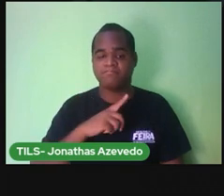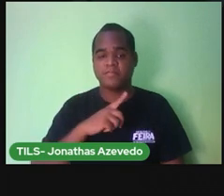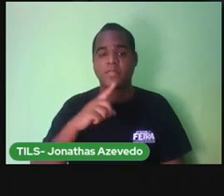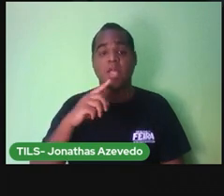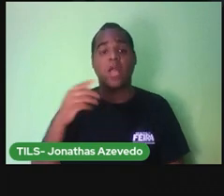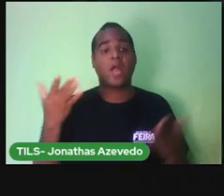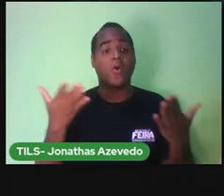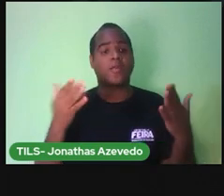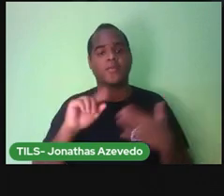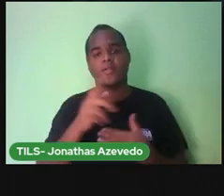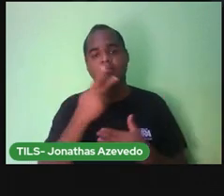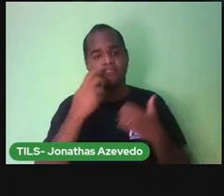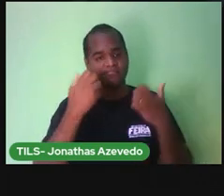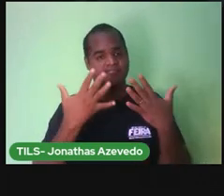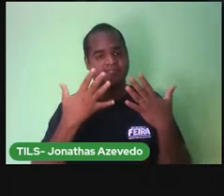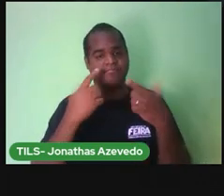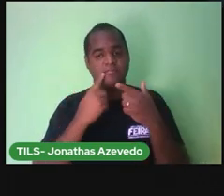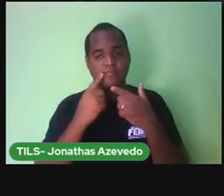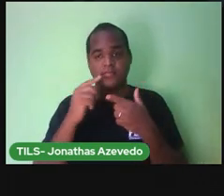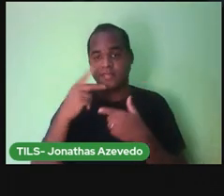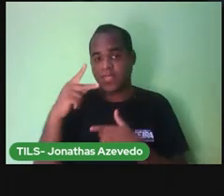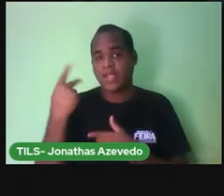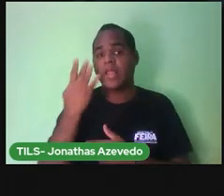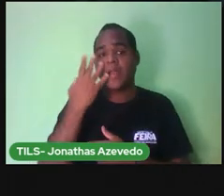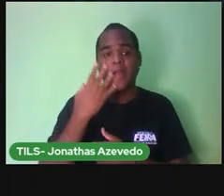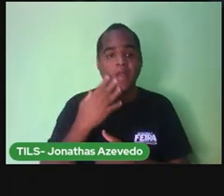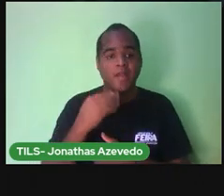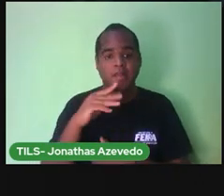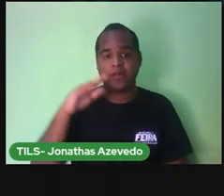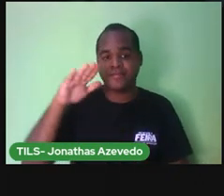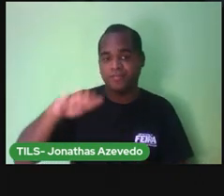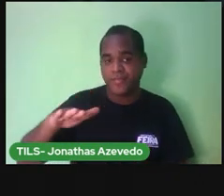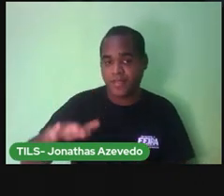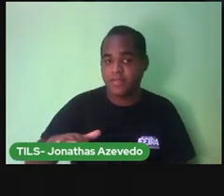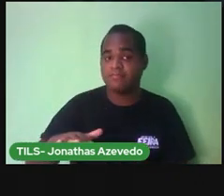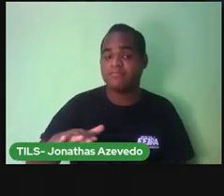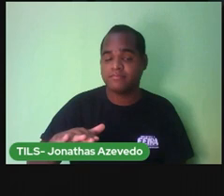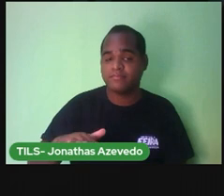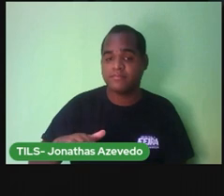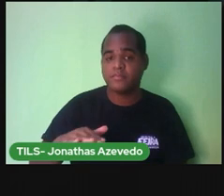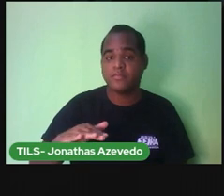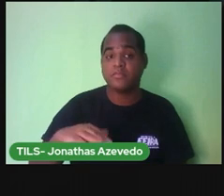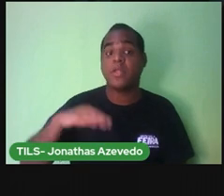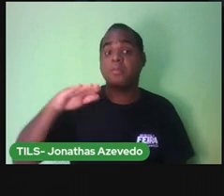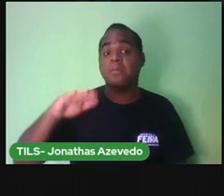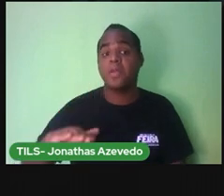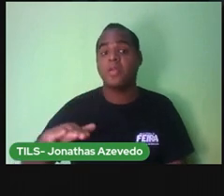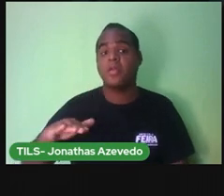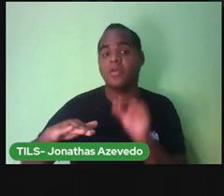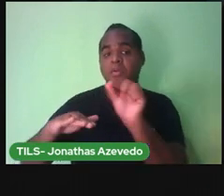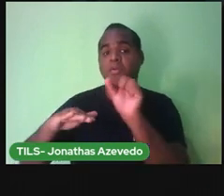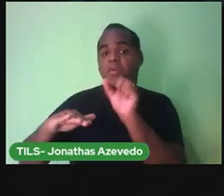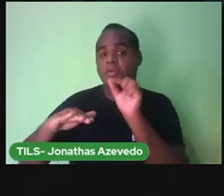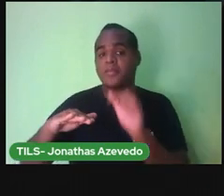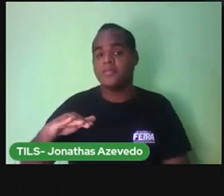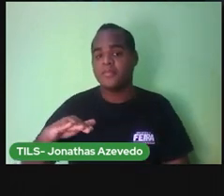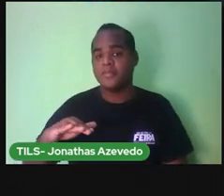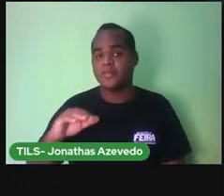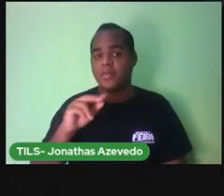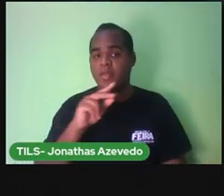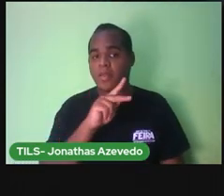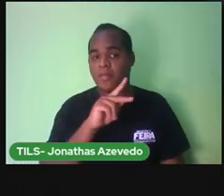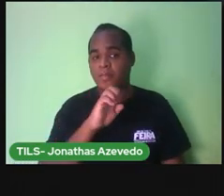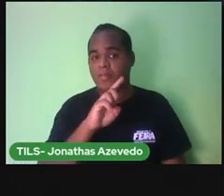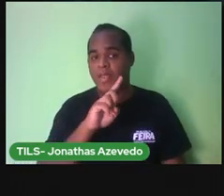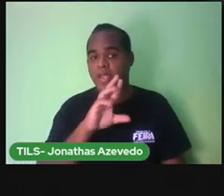vamos Circular A criança Mais baixa Quem é a menor Pedro Ou